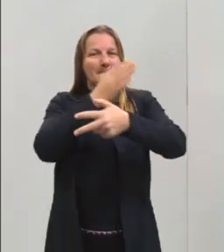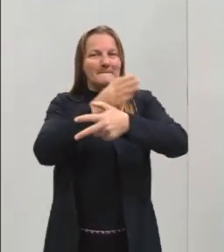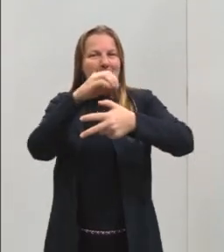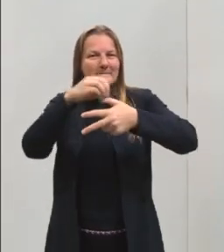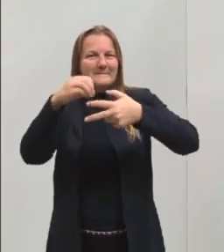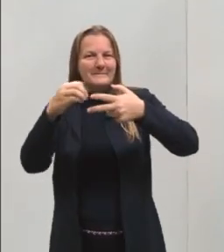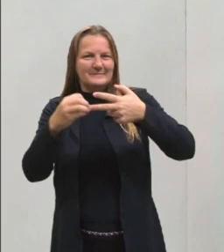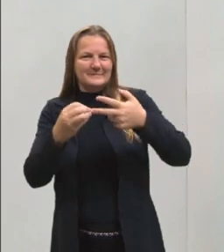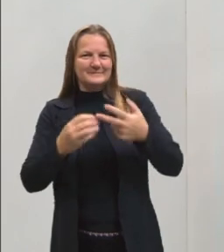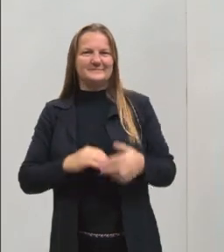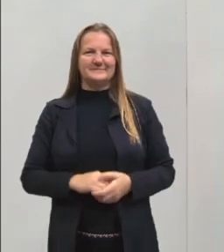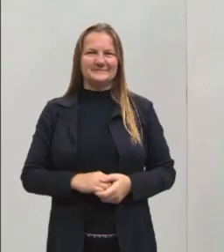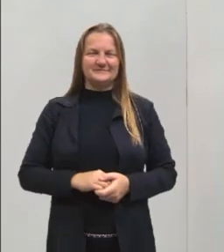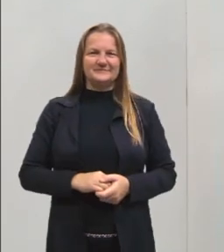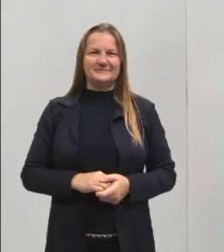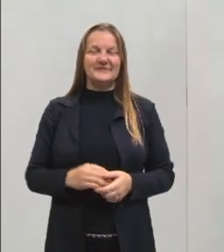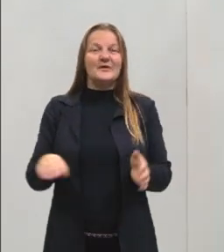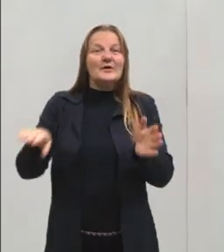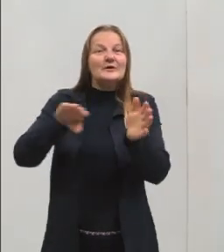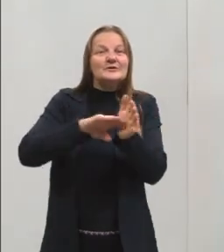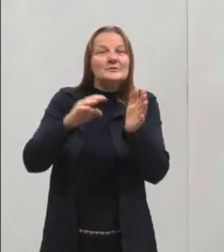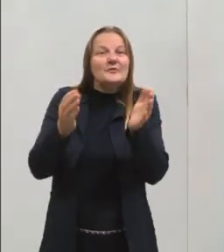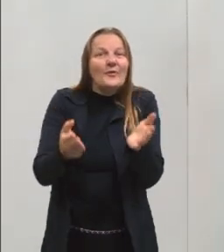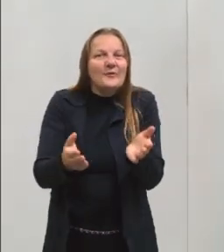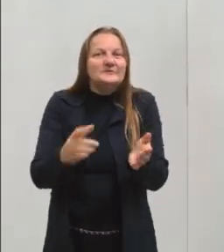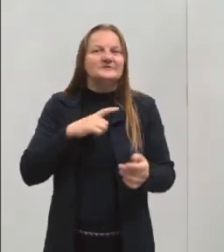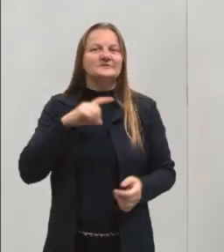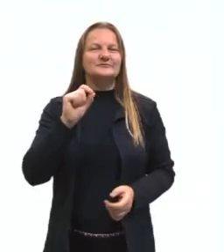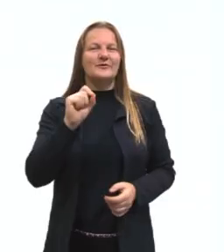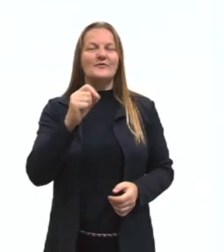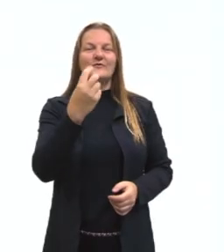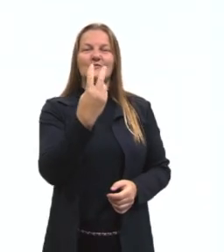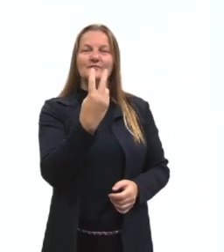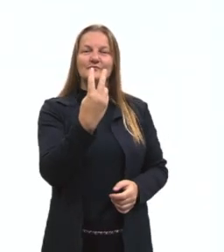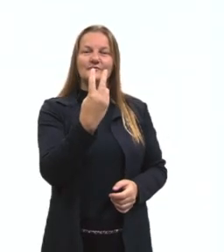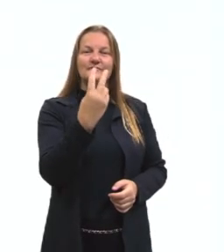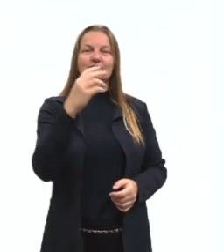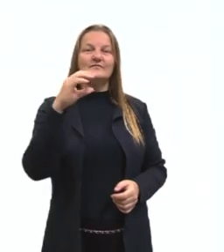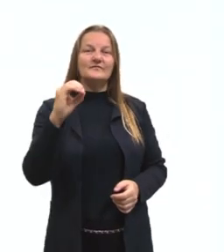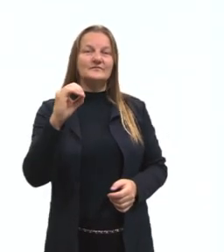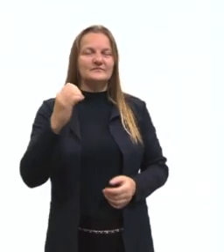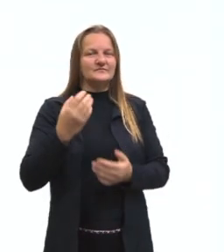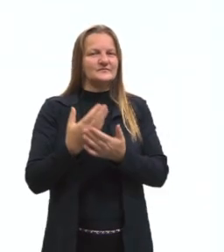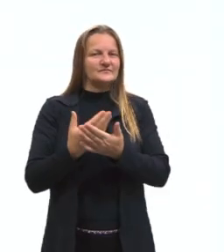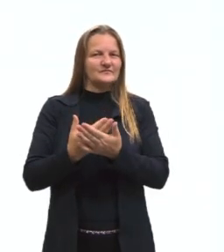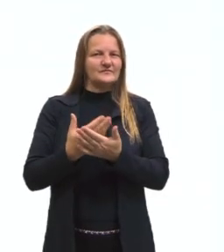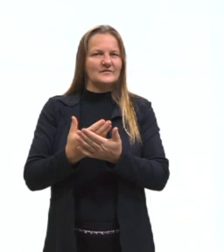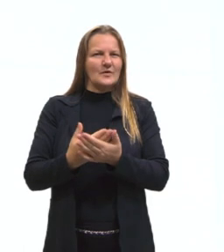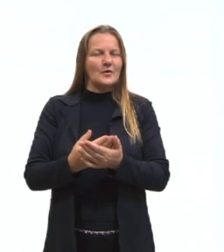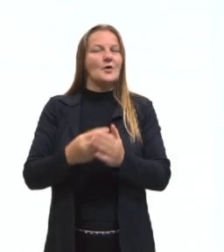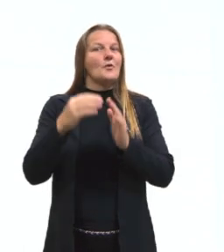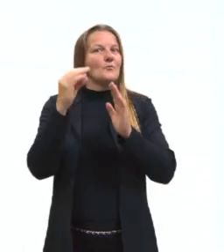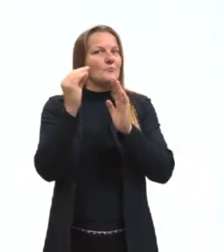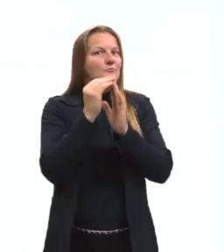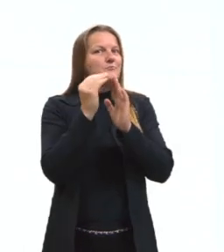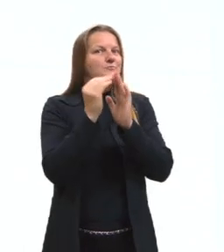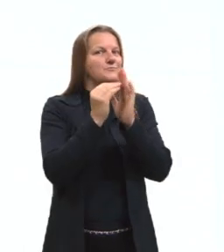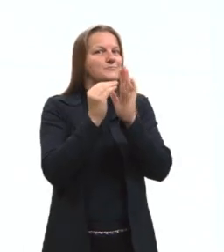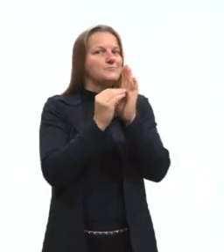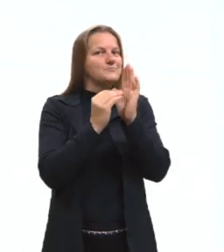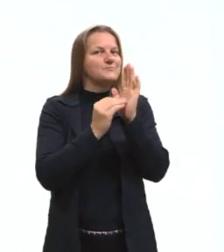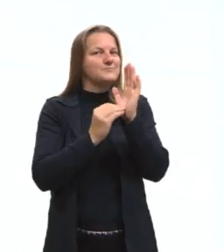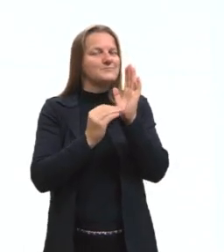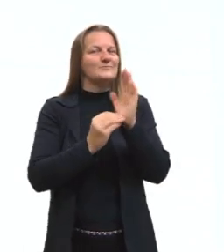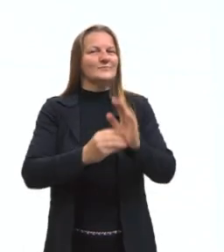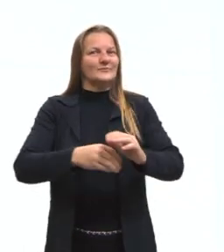pré-enem. Chegamos hoje à nossa vigésima aula. É bastante coisa que a